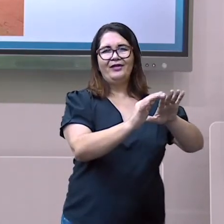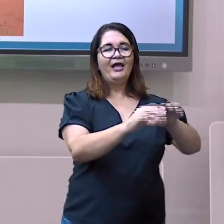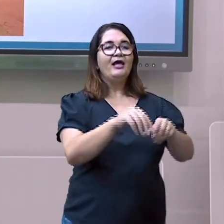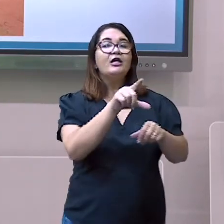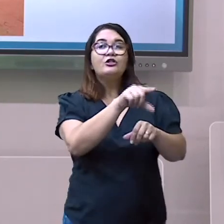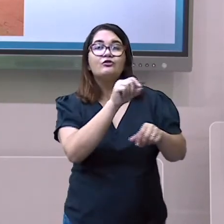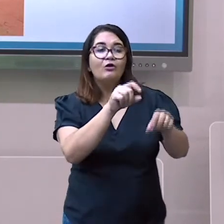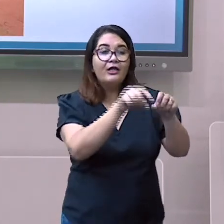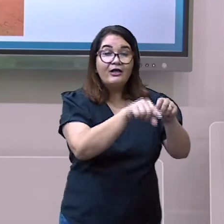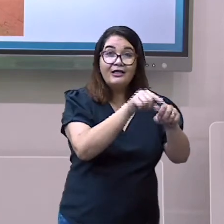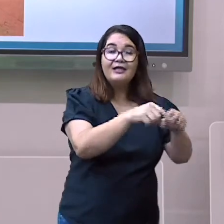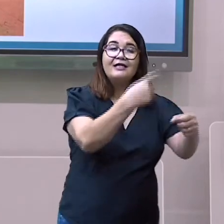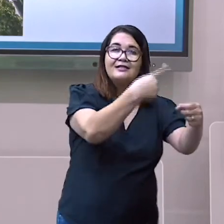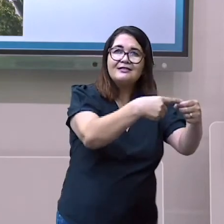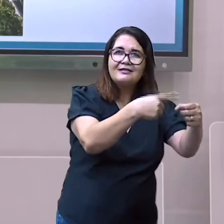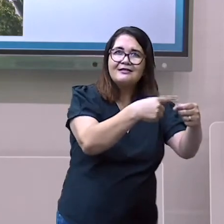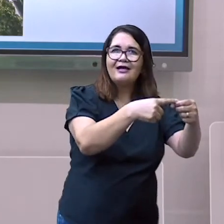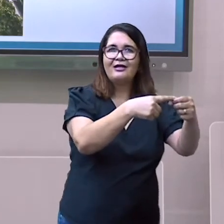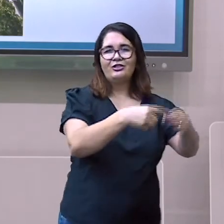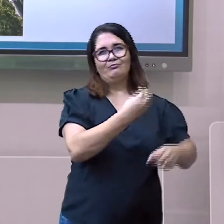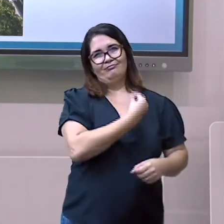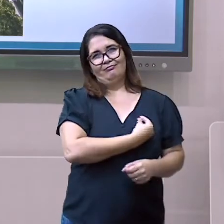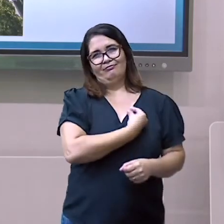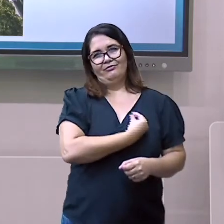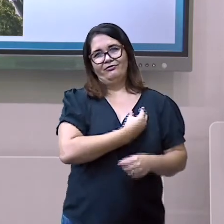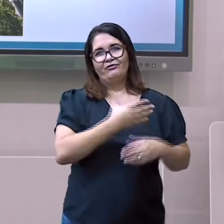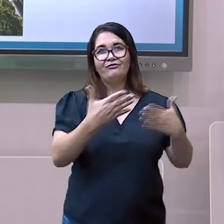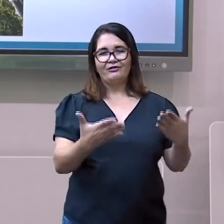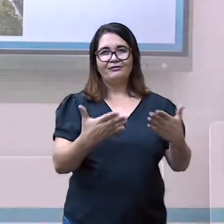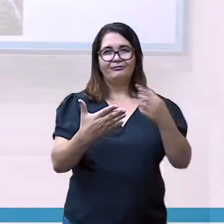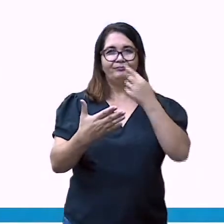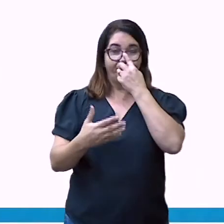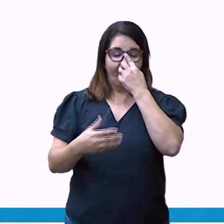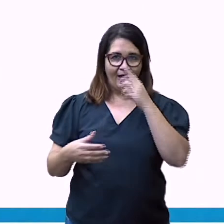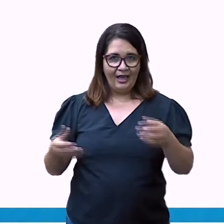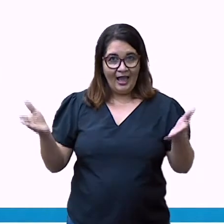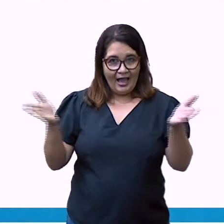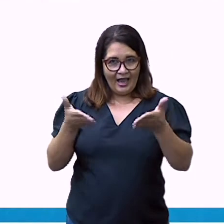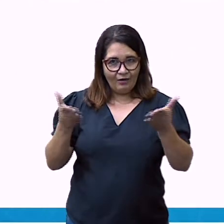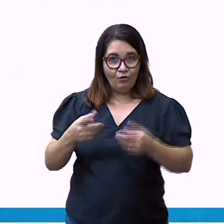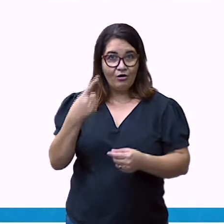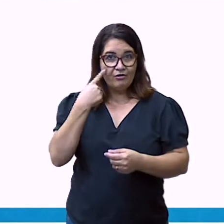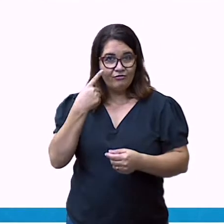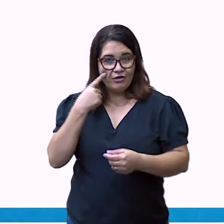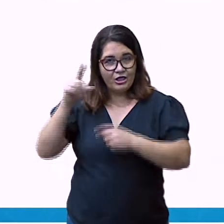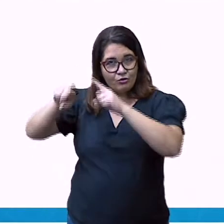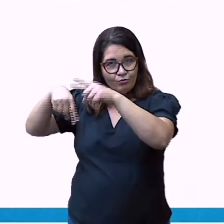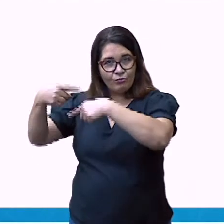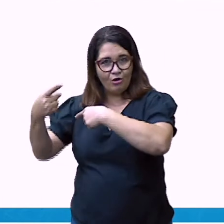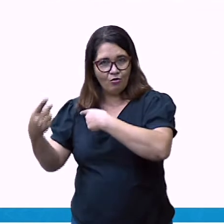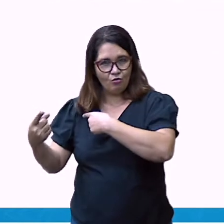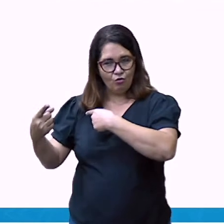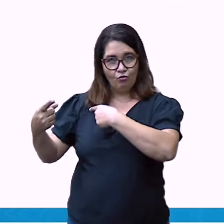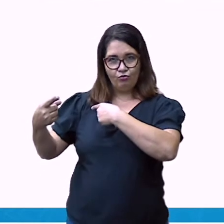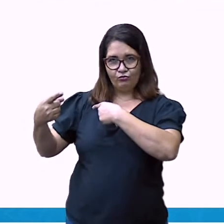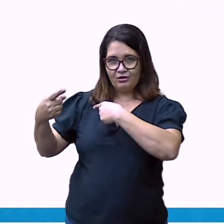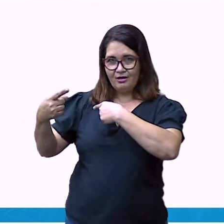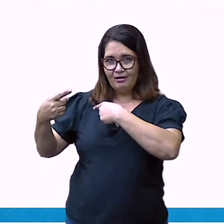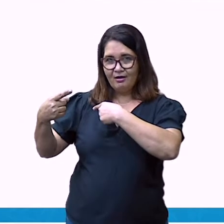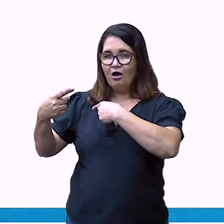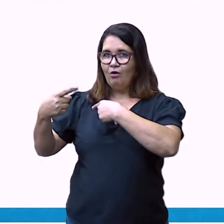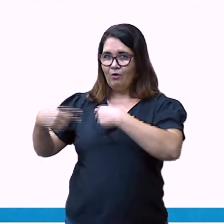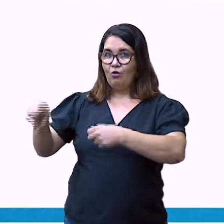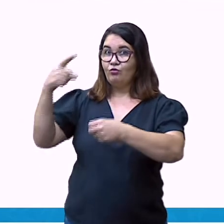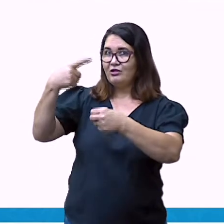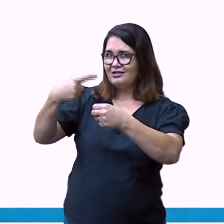Agora conheceremos Salvador, que é um município brasileiro e é capital do